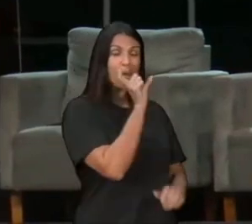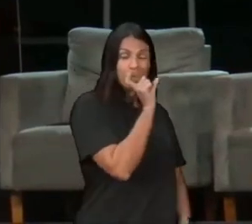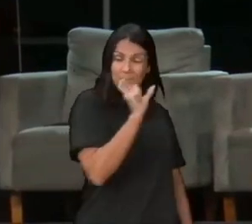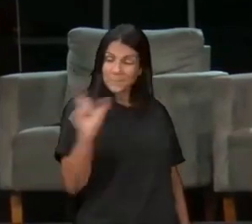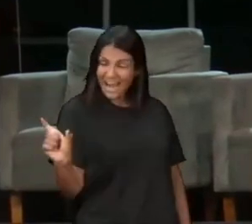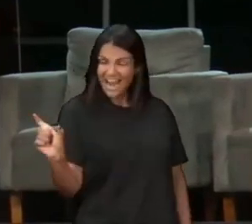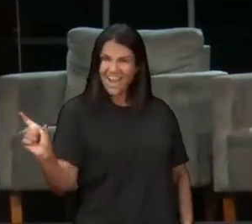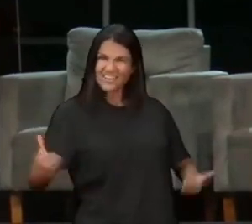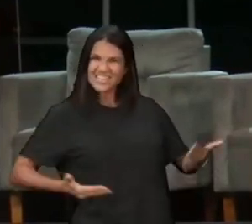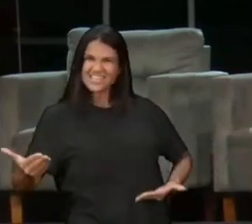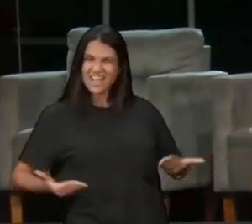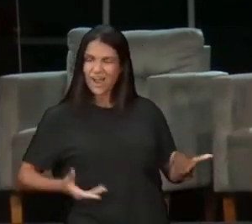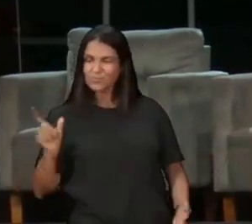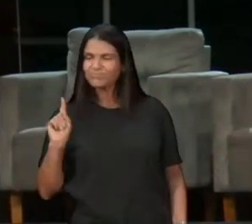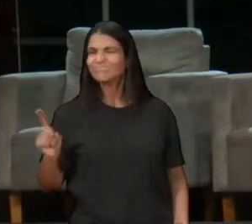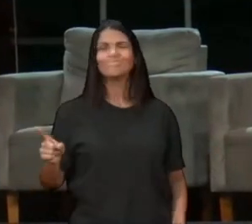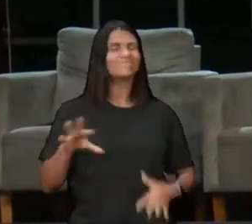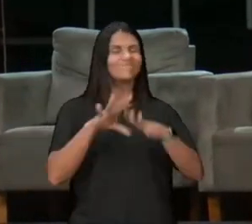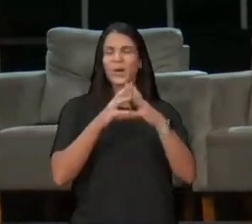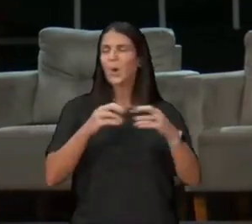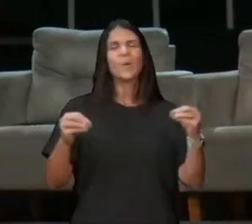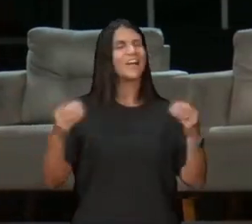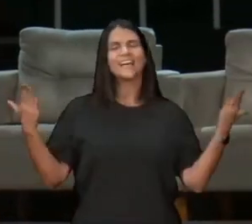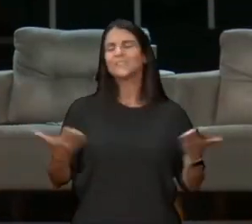top, não é? Demais, sim ou não?